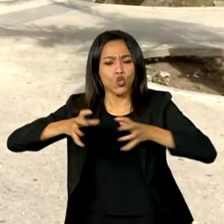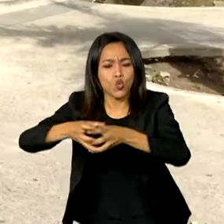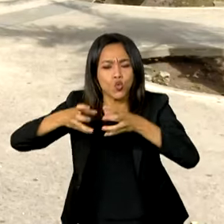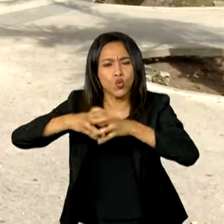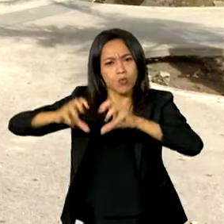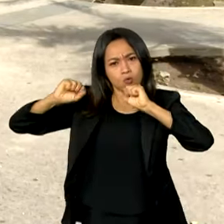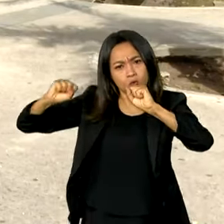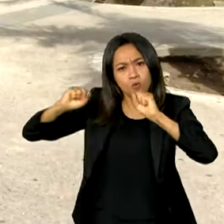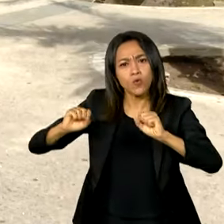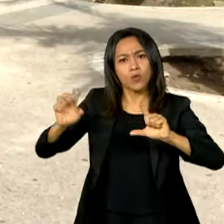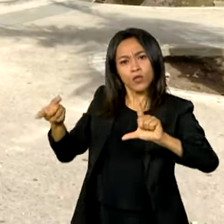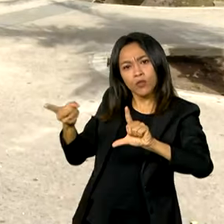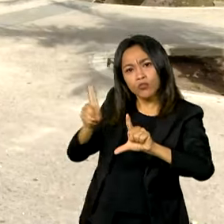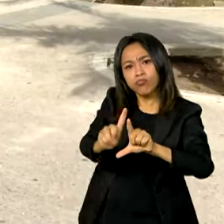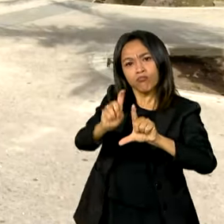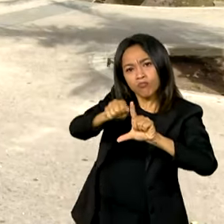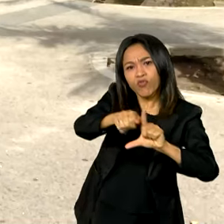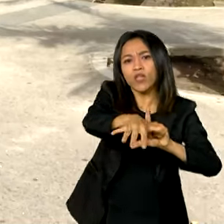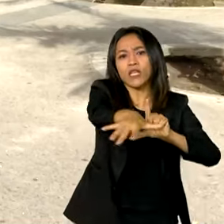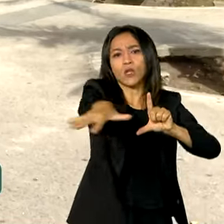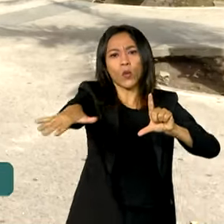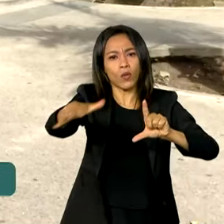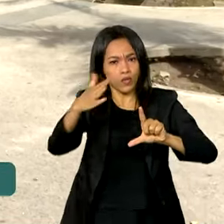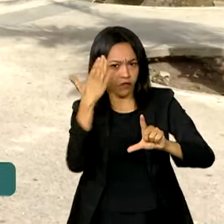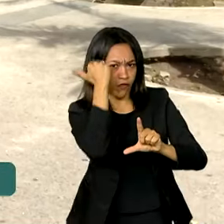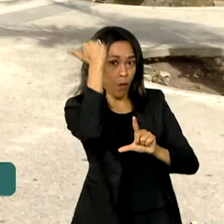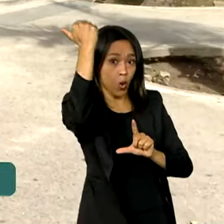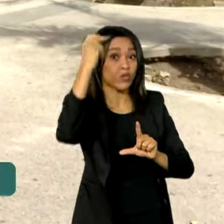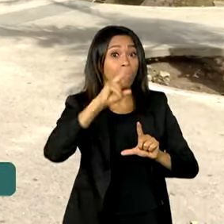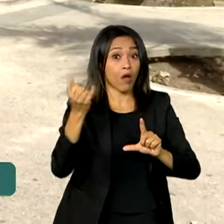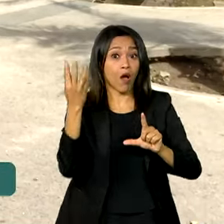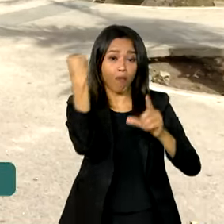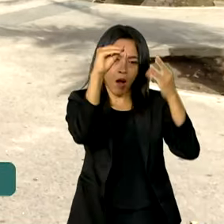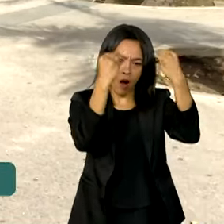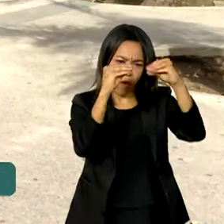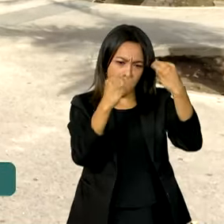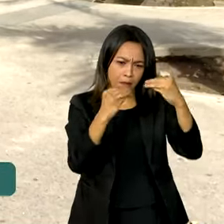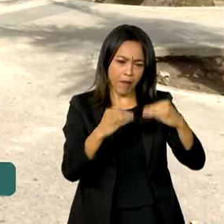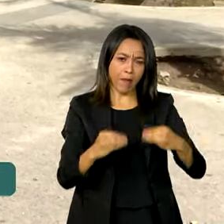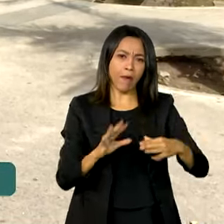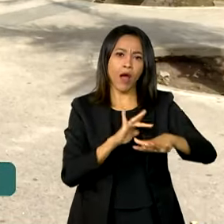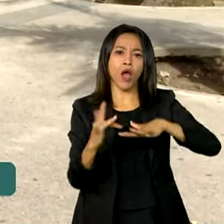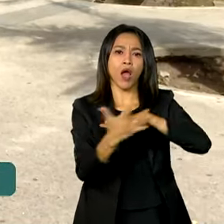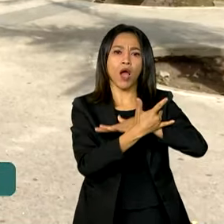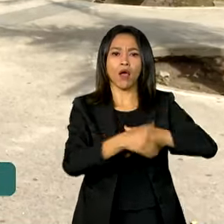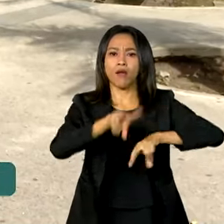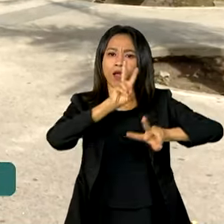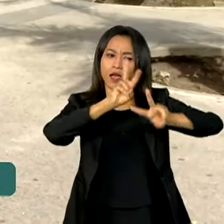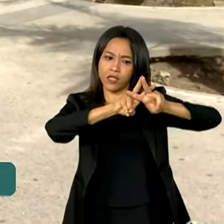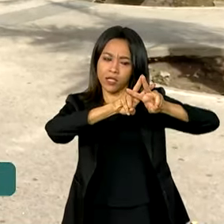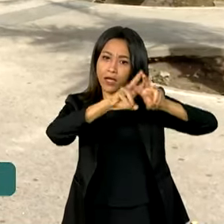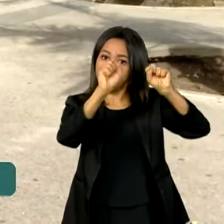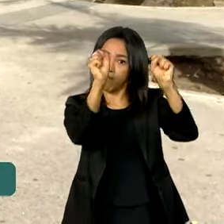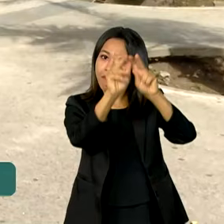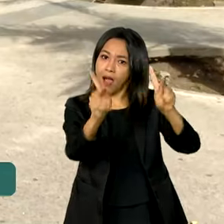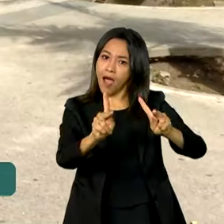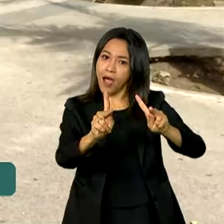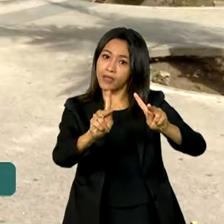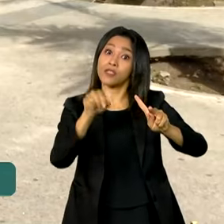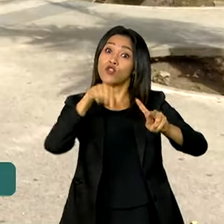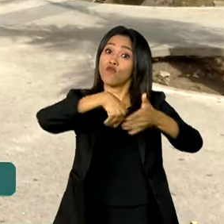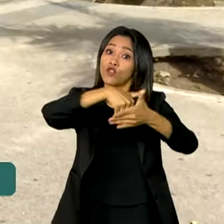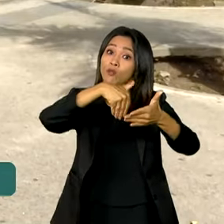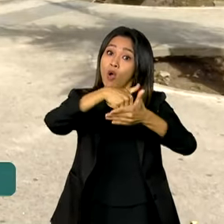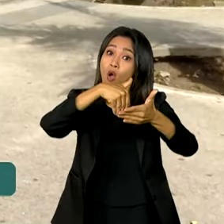influenciadores e personalidades vão passar a compartilhar em suas redes sociais a hashtag Paz no Futebol e Ocupação pela